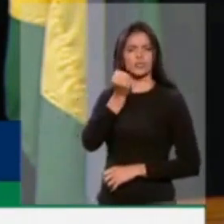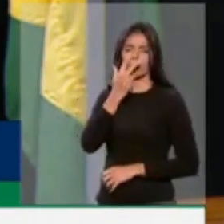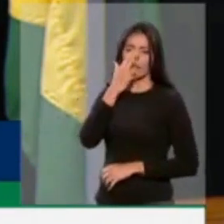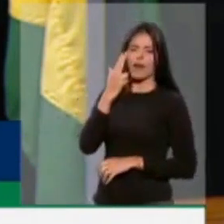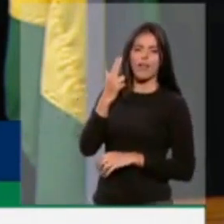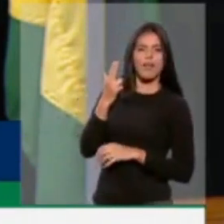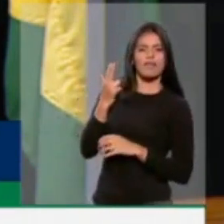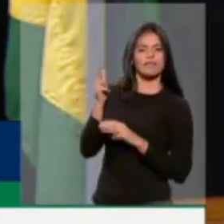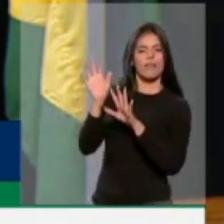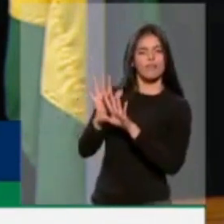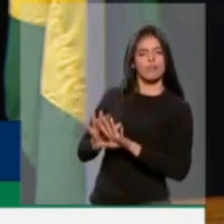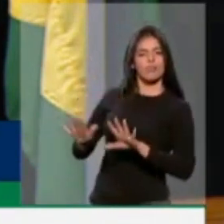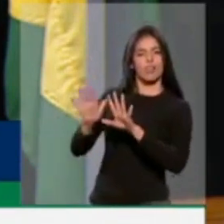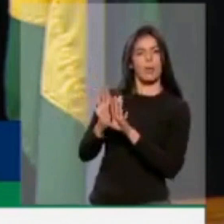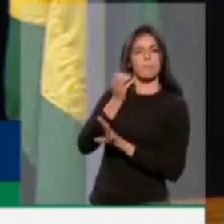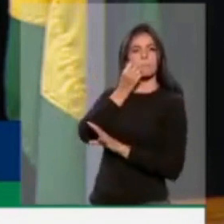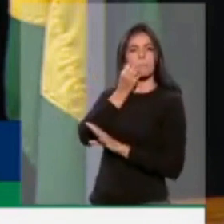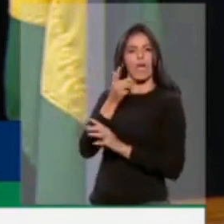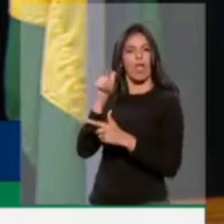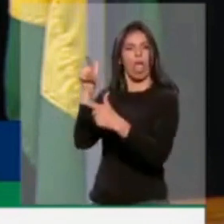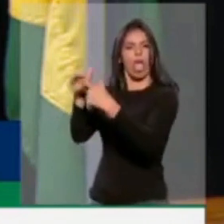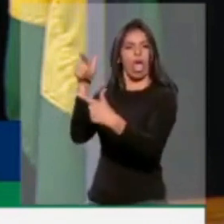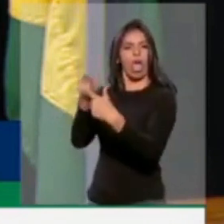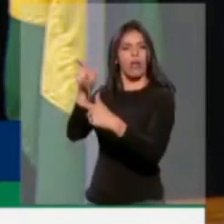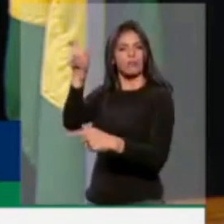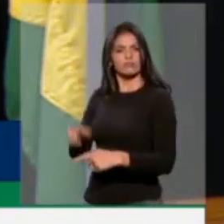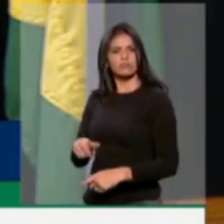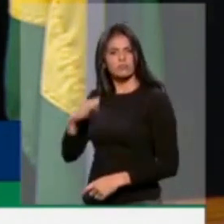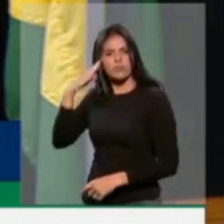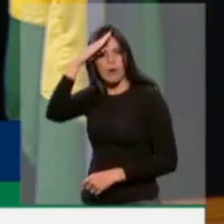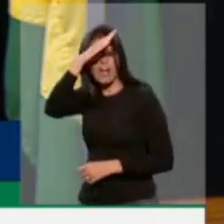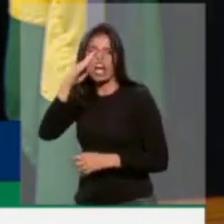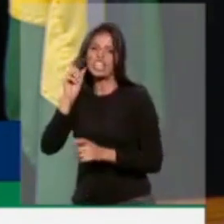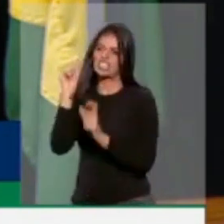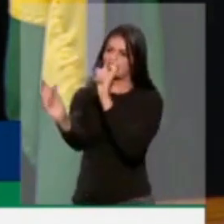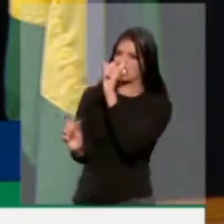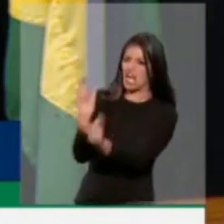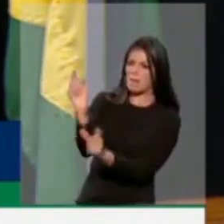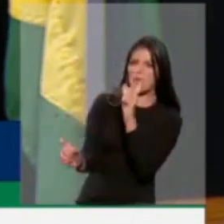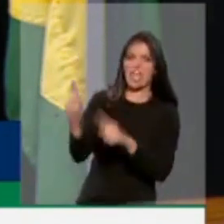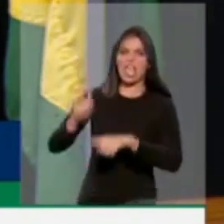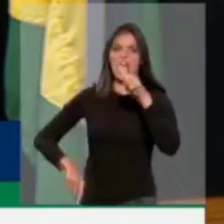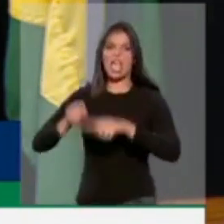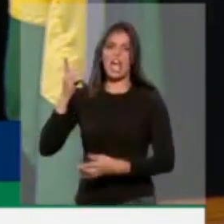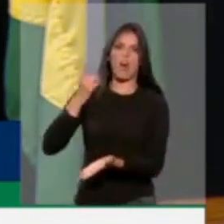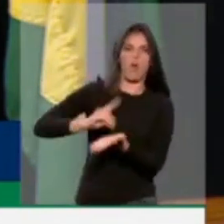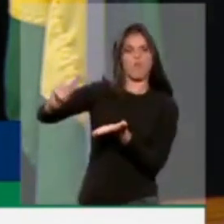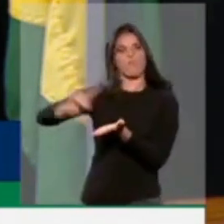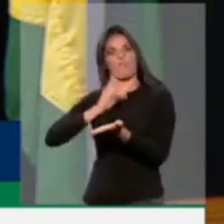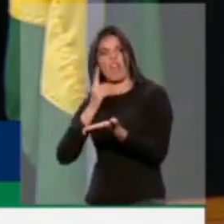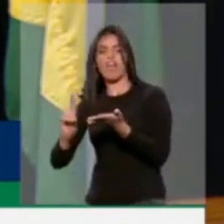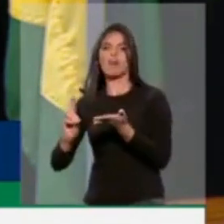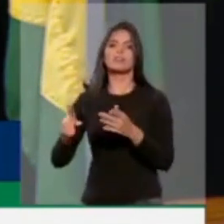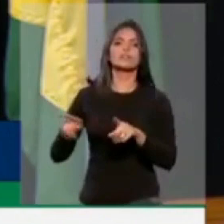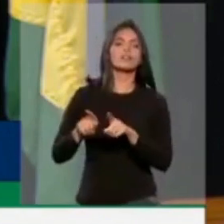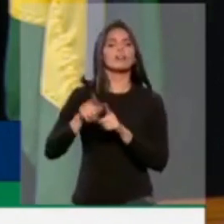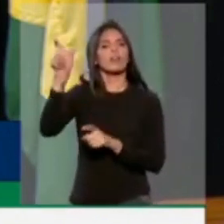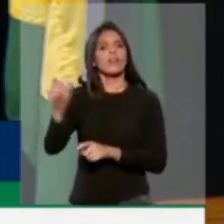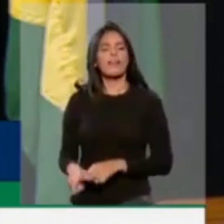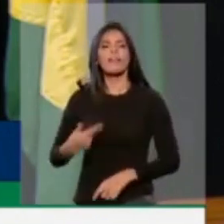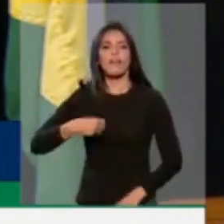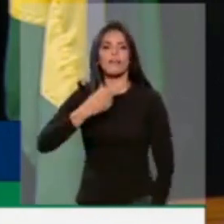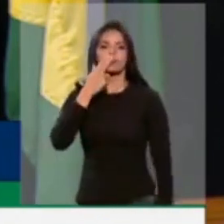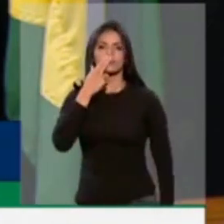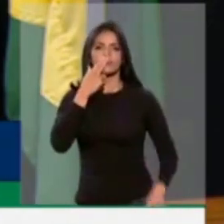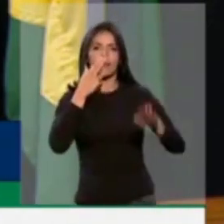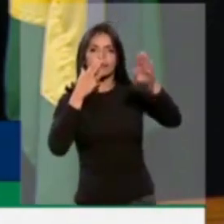aquelas críticas ao presidente Bolsonaro com xingamentos, com ofensas, até mesmo charges colocando como nazistas, são aceitas.